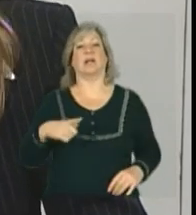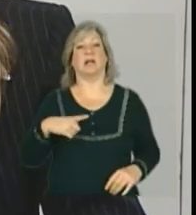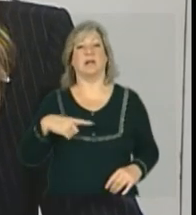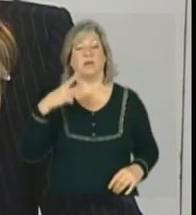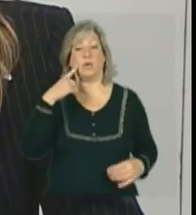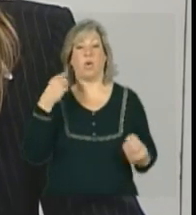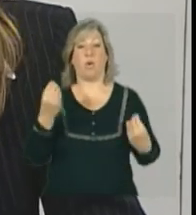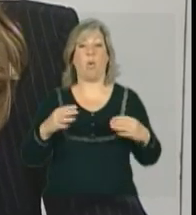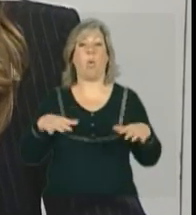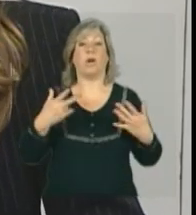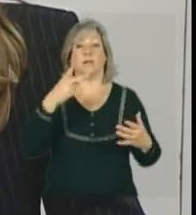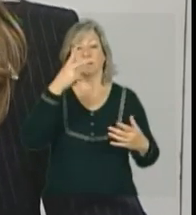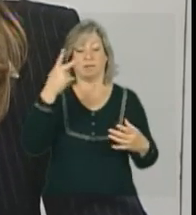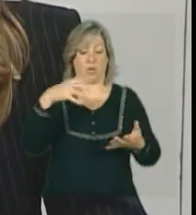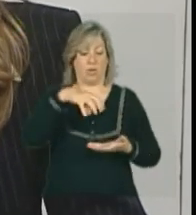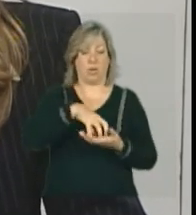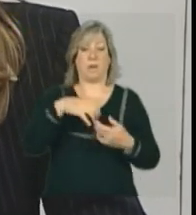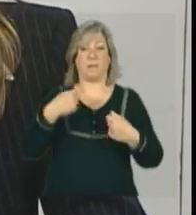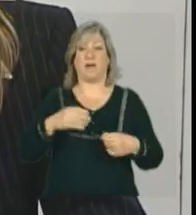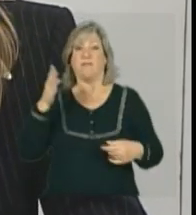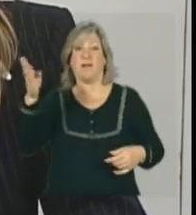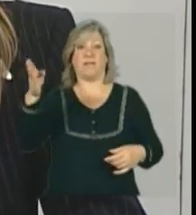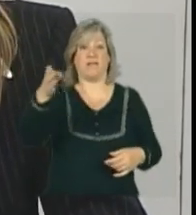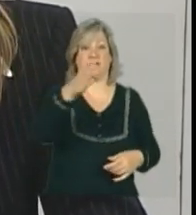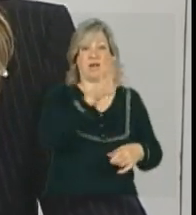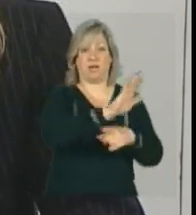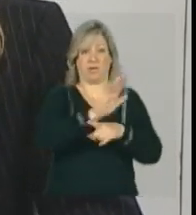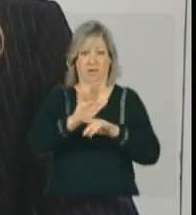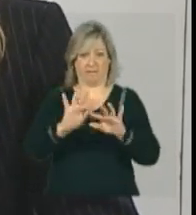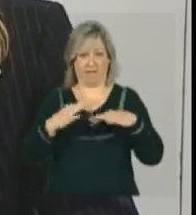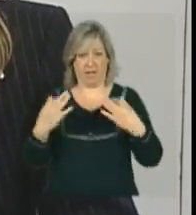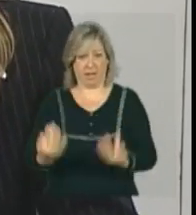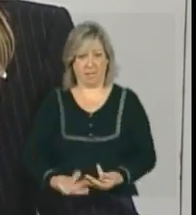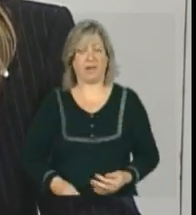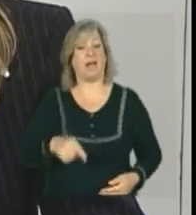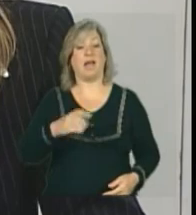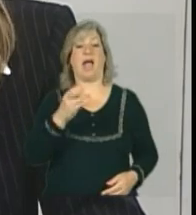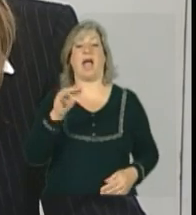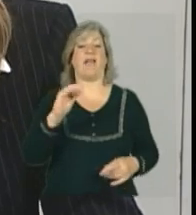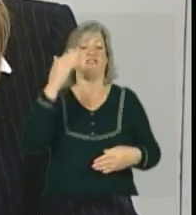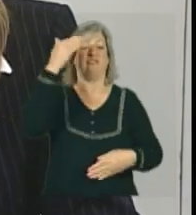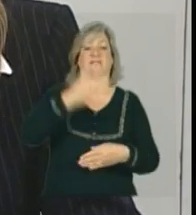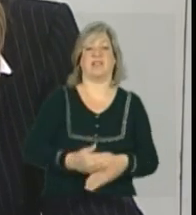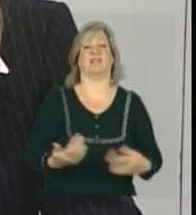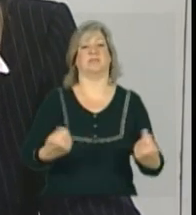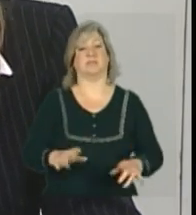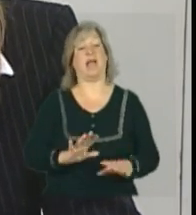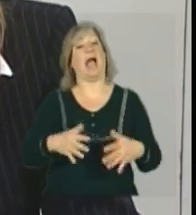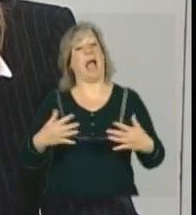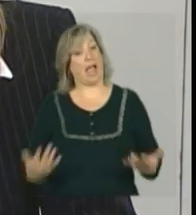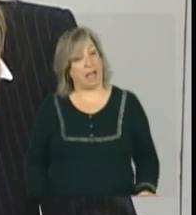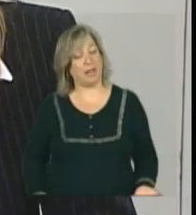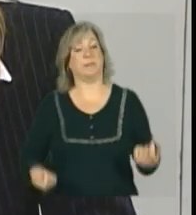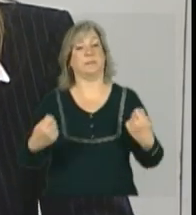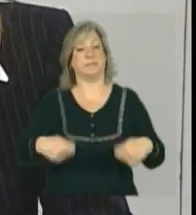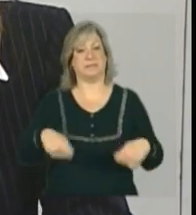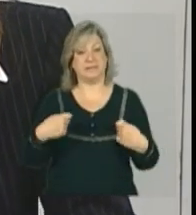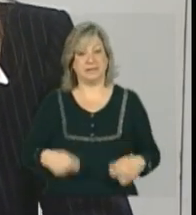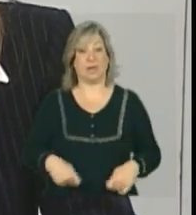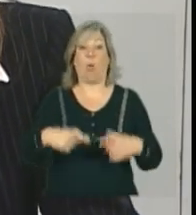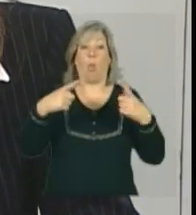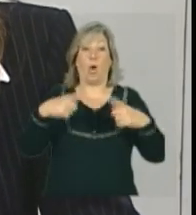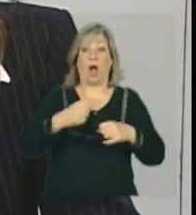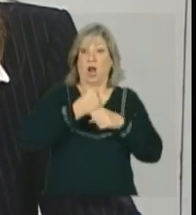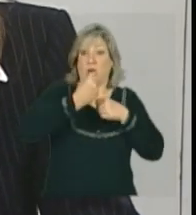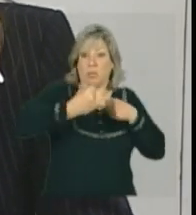que se deslocar para o atendimento dessas famílias, o CRAS não ficar fechado. Então, para isso, a gente está fazendo a